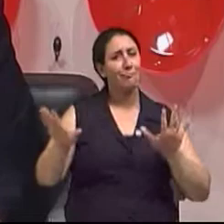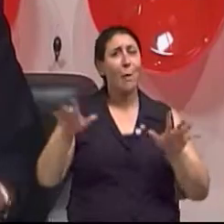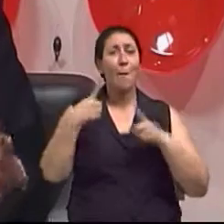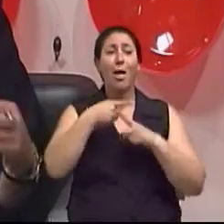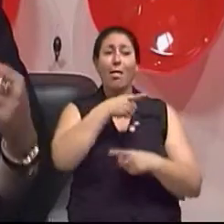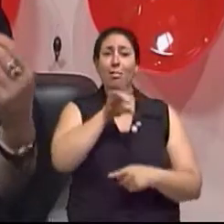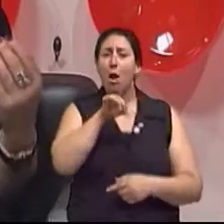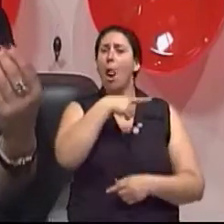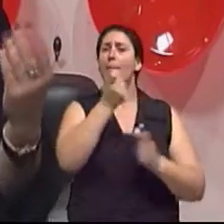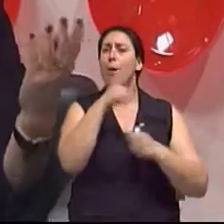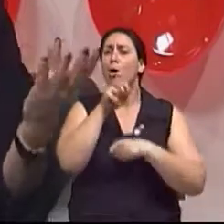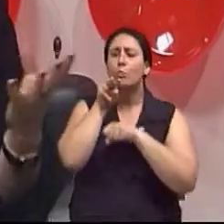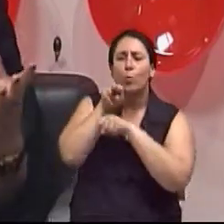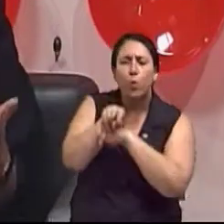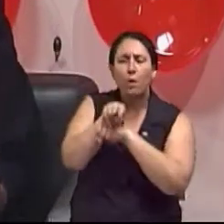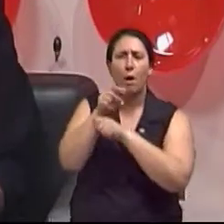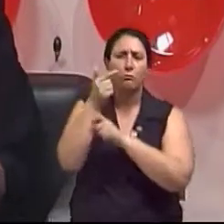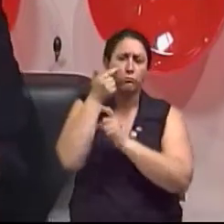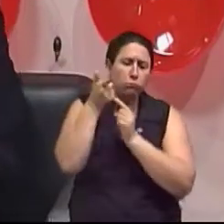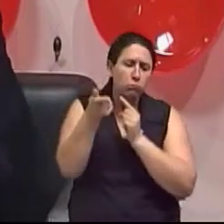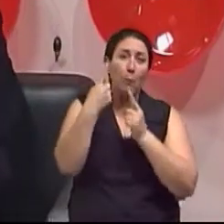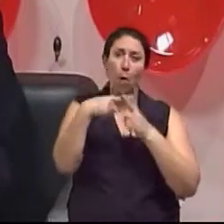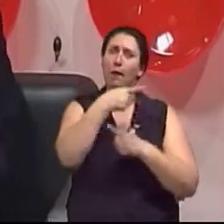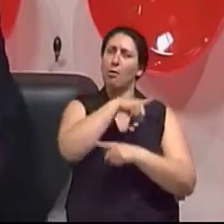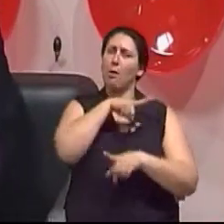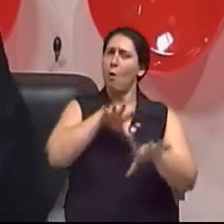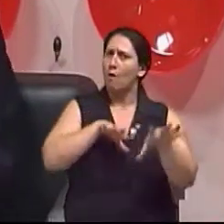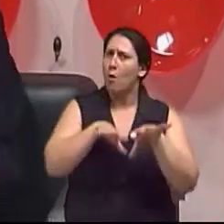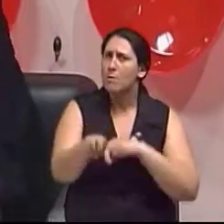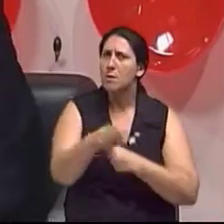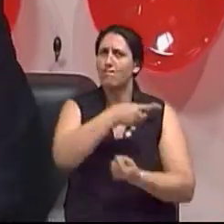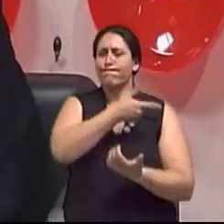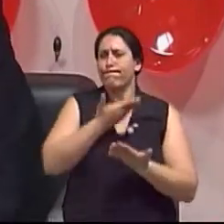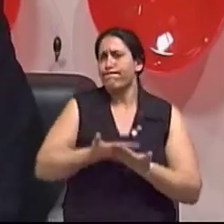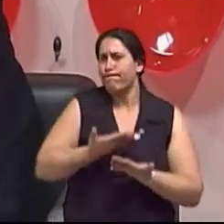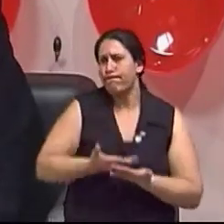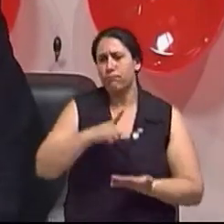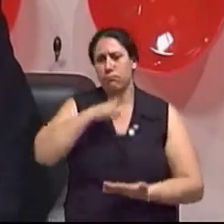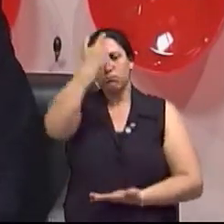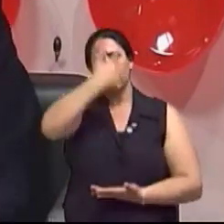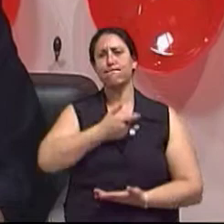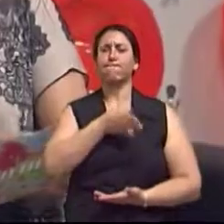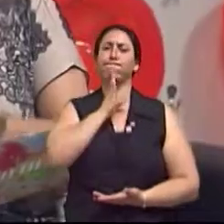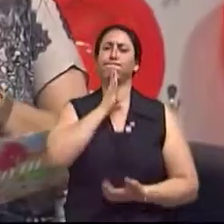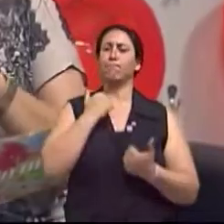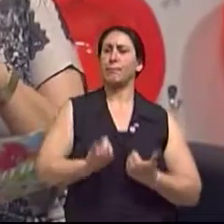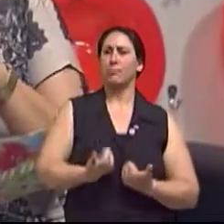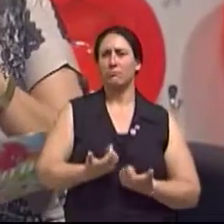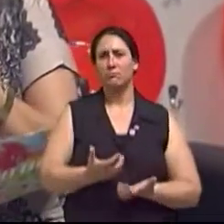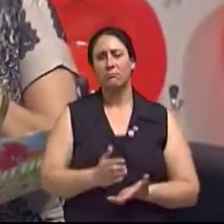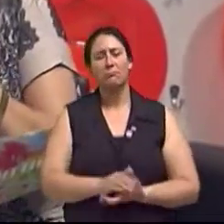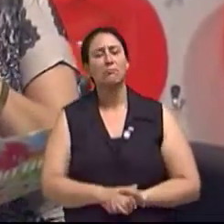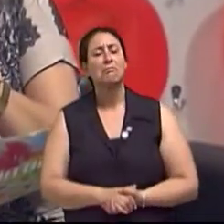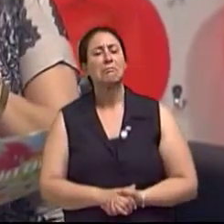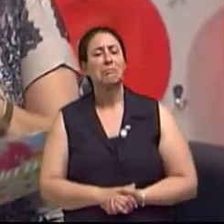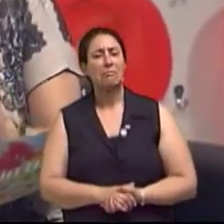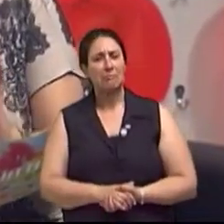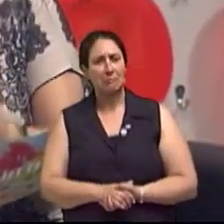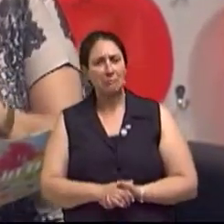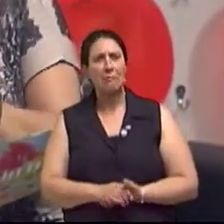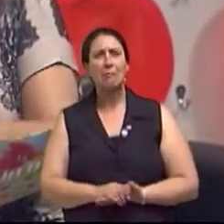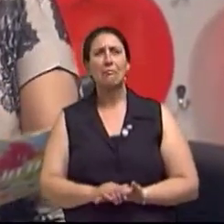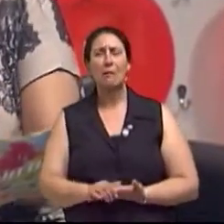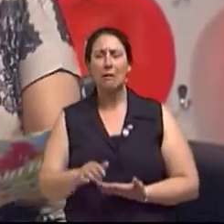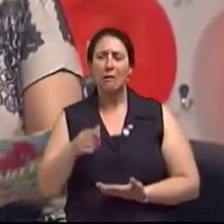procedimentos porque ele que tem uma formação específica para esse tipo de atuação. Bom, a senhora já está me deixando